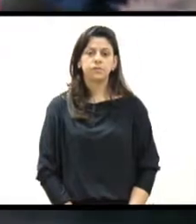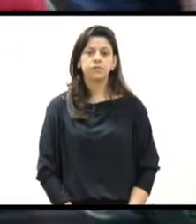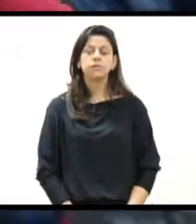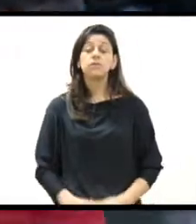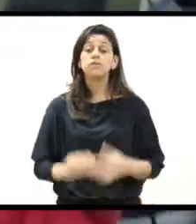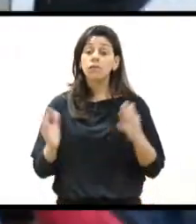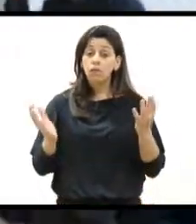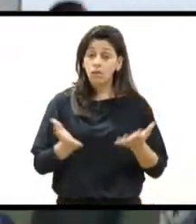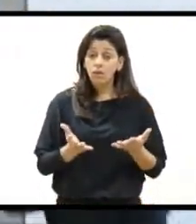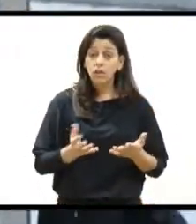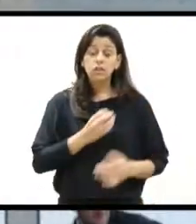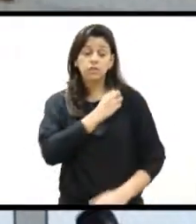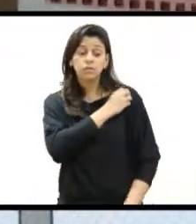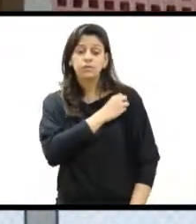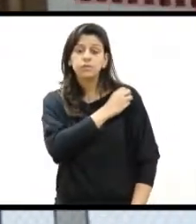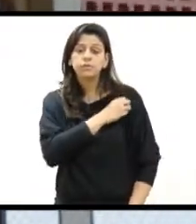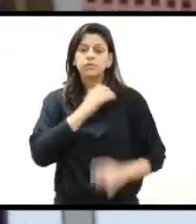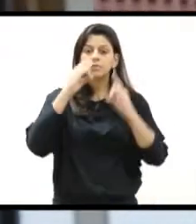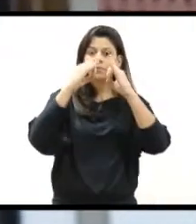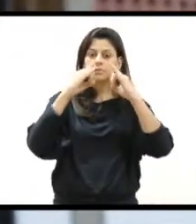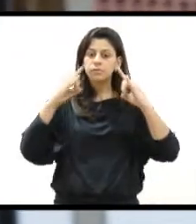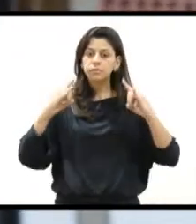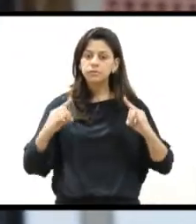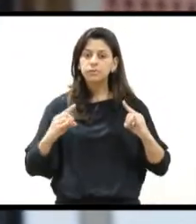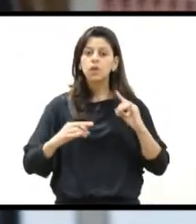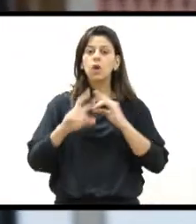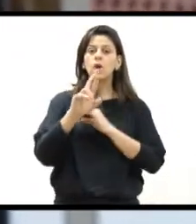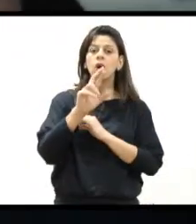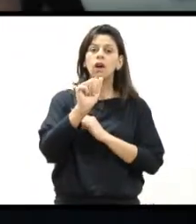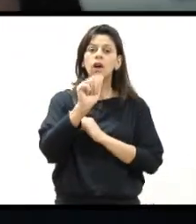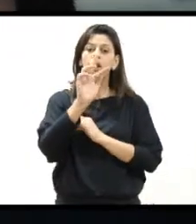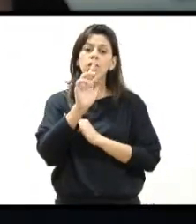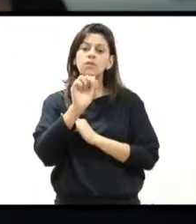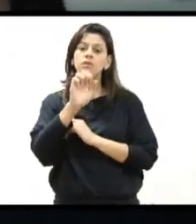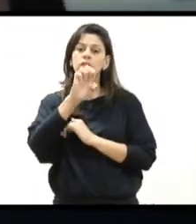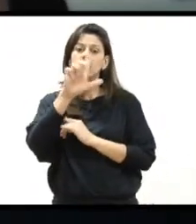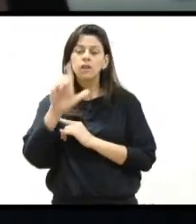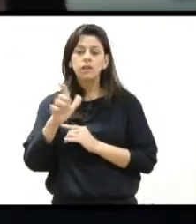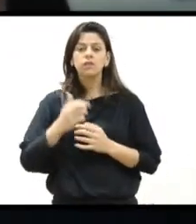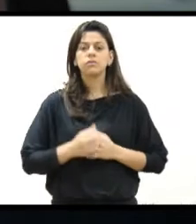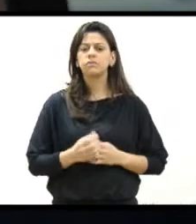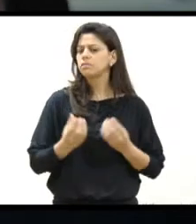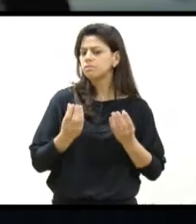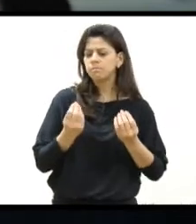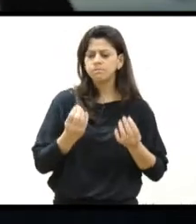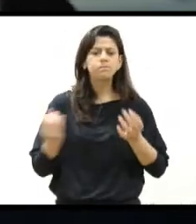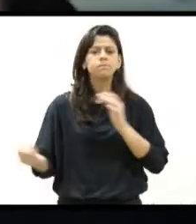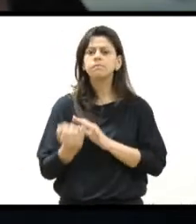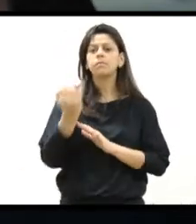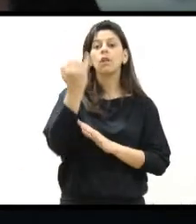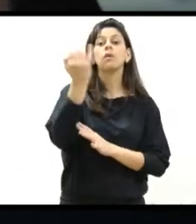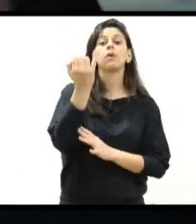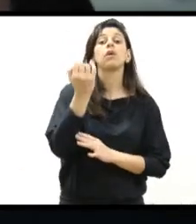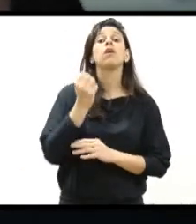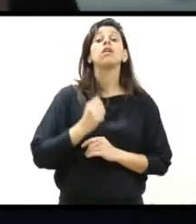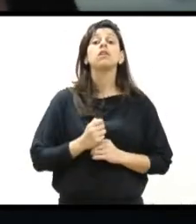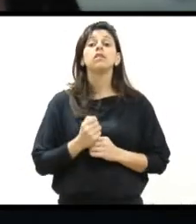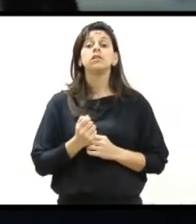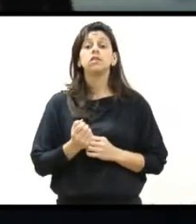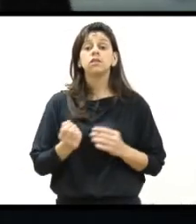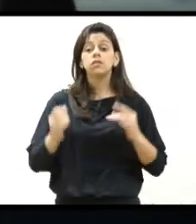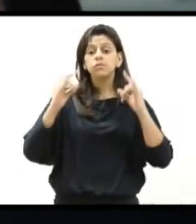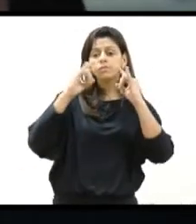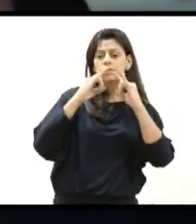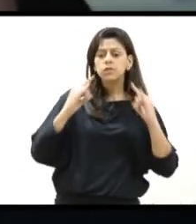Essa foi a oficina de circo com Rafael Mourão. É muito interessante, principalmente, essa oficina de circo, que vem